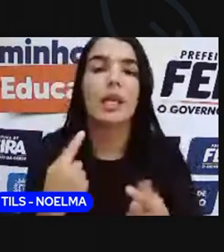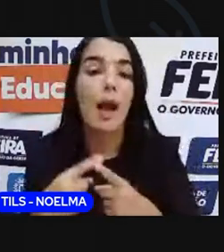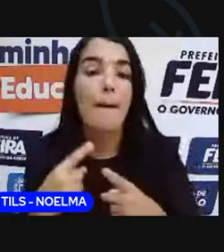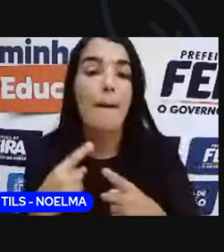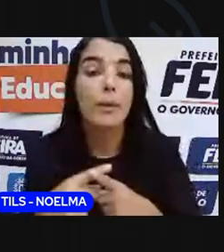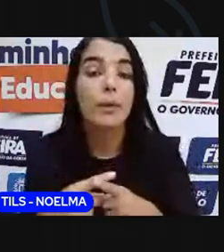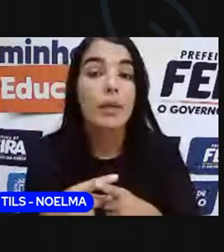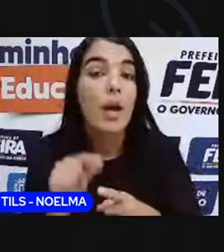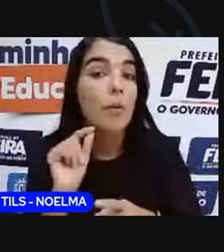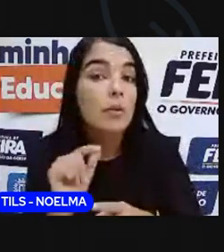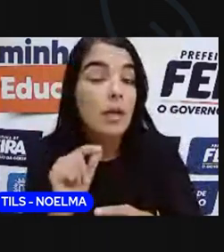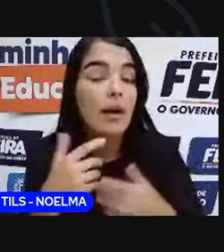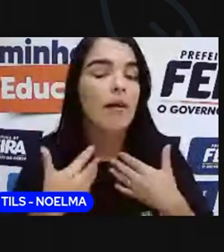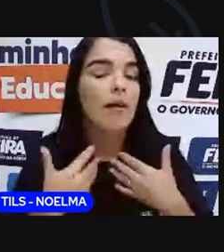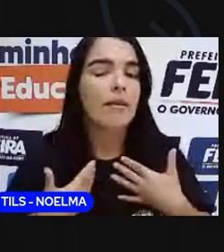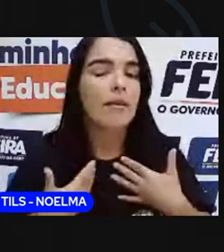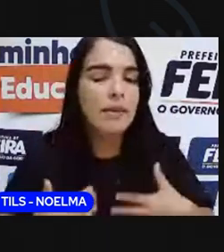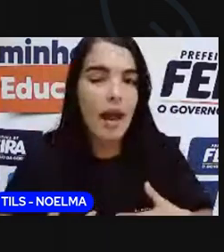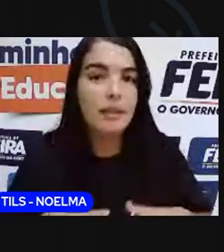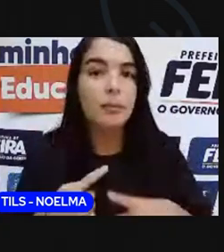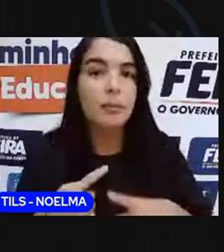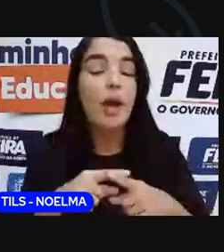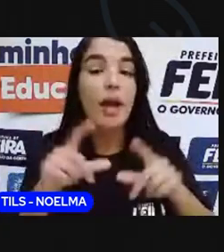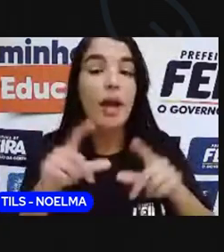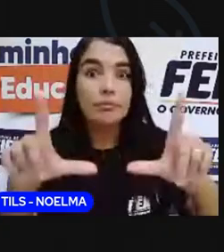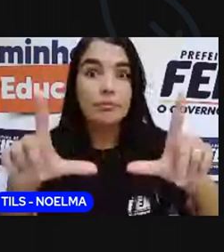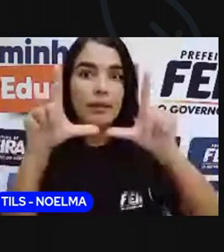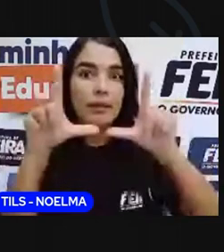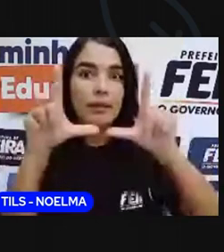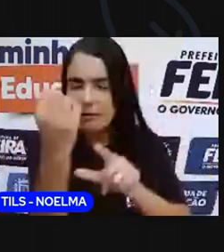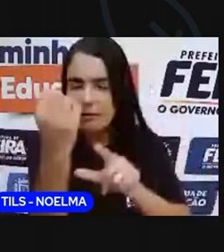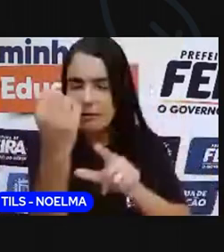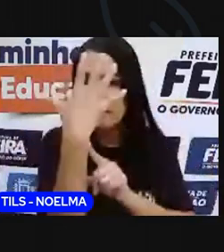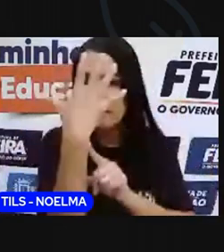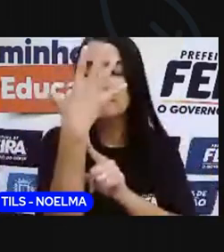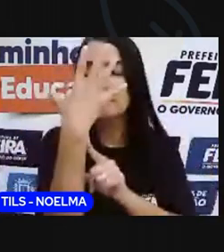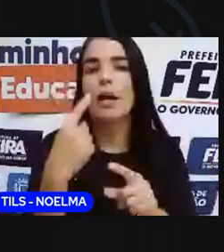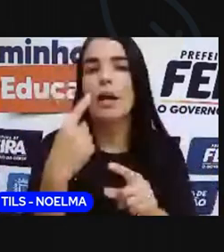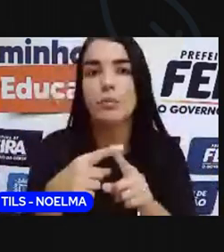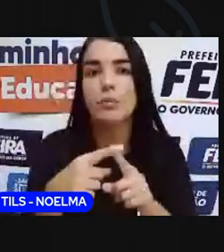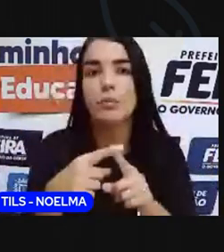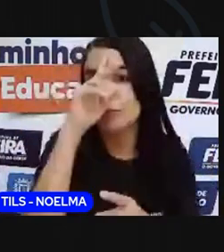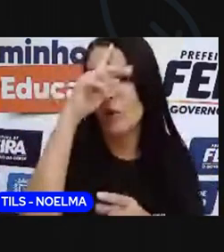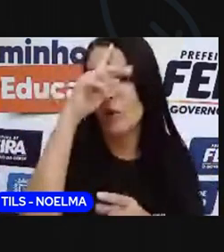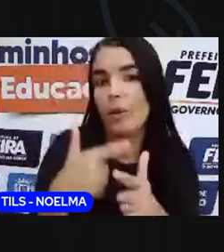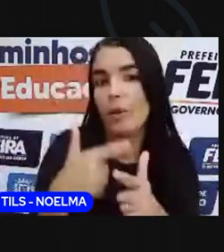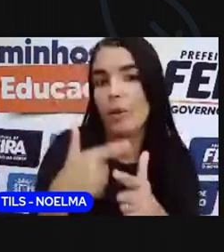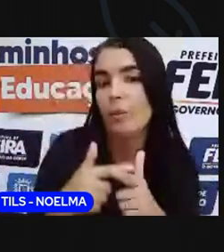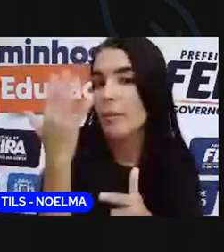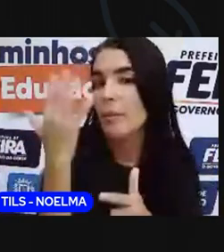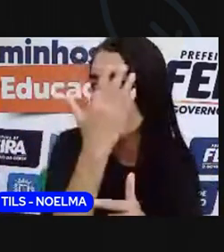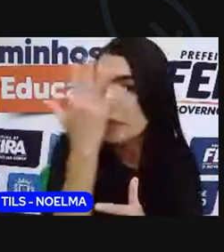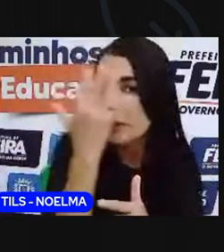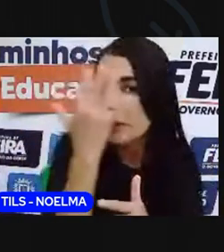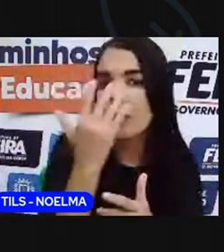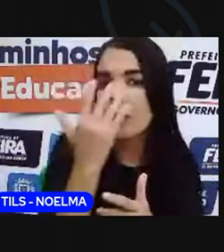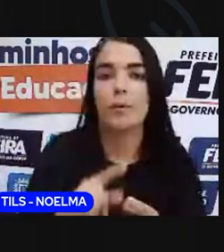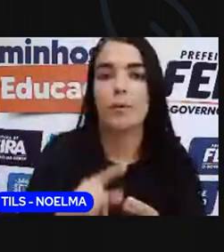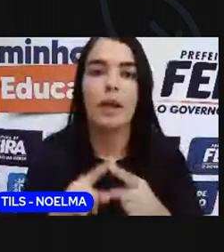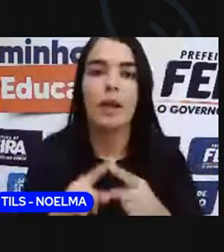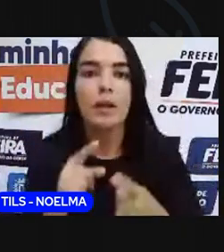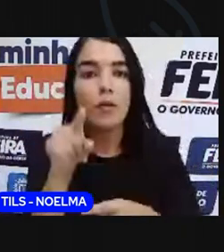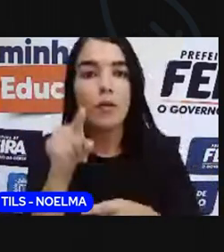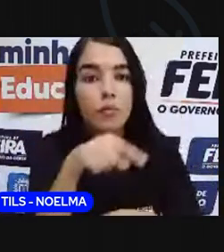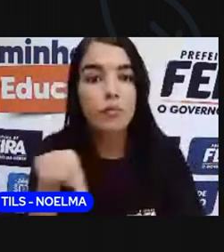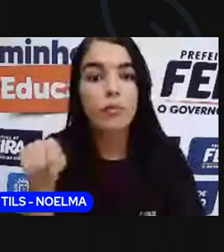Justamente para não deixar vocês expostos a uma tela durante muito tempo, né? Porque além de causar um problema de visão, né? Vocês também